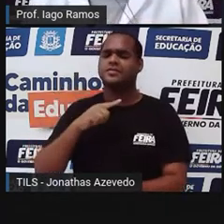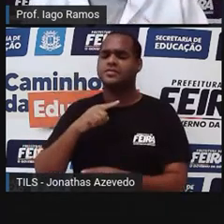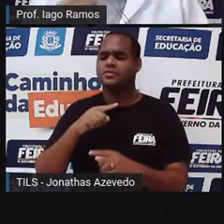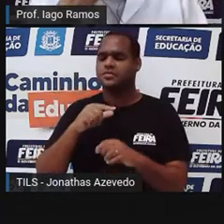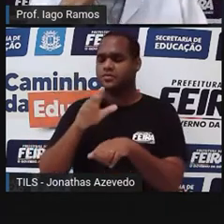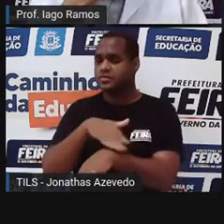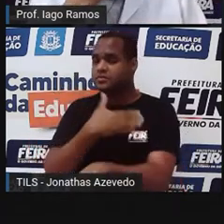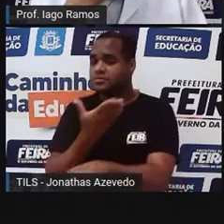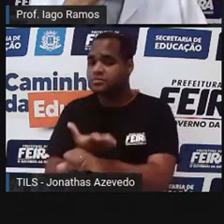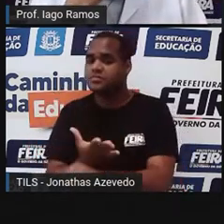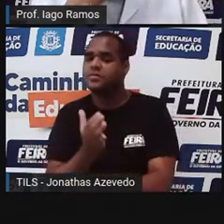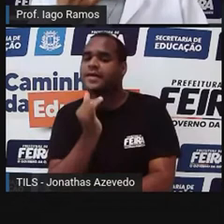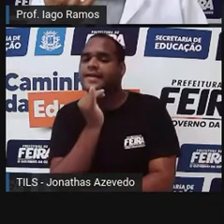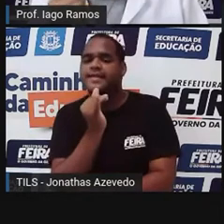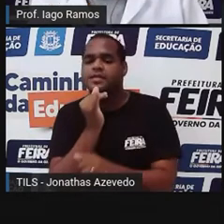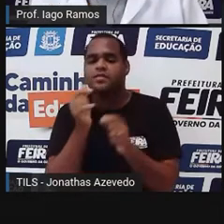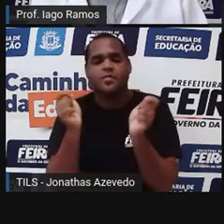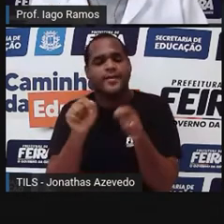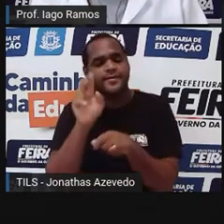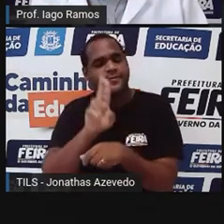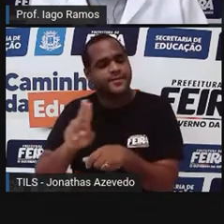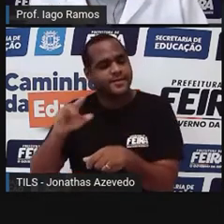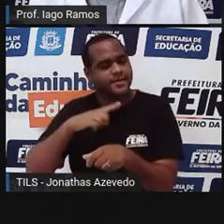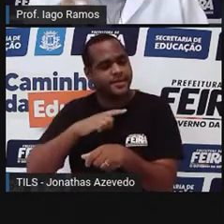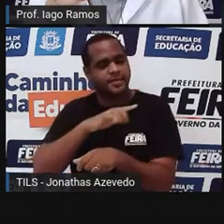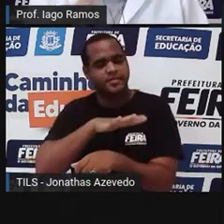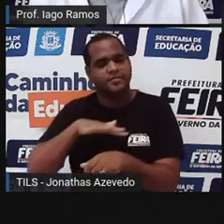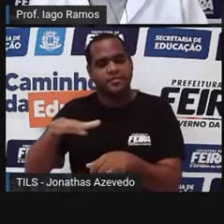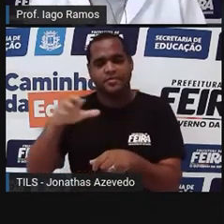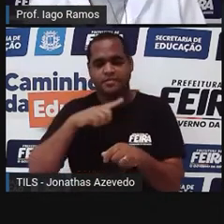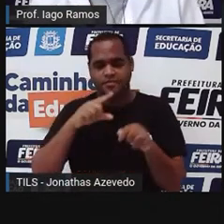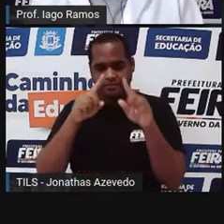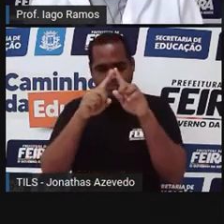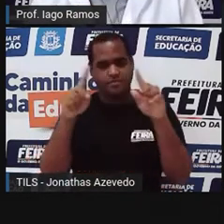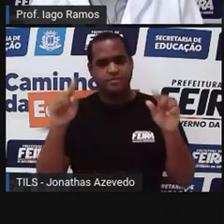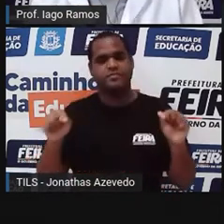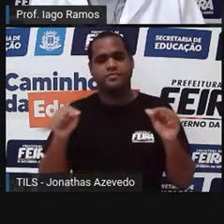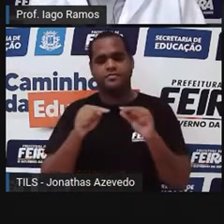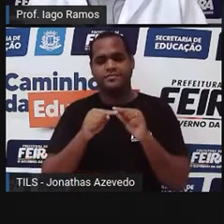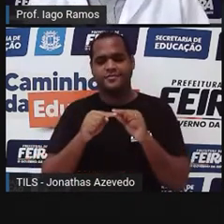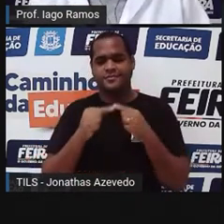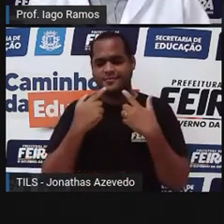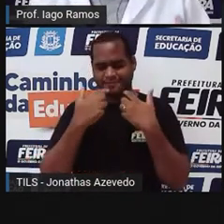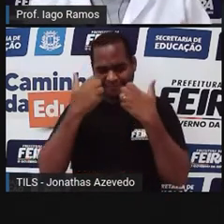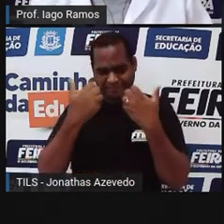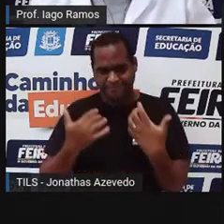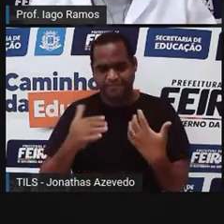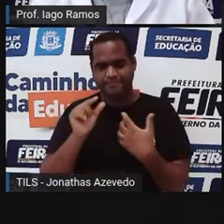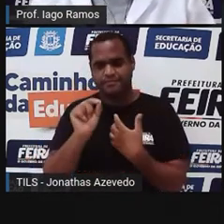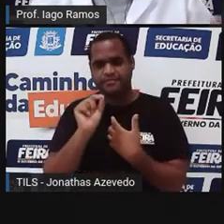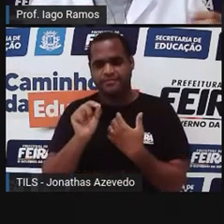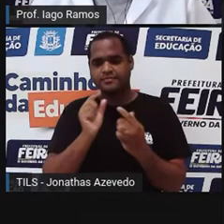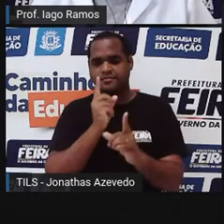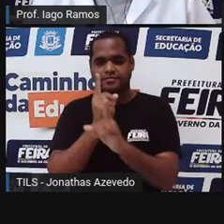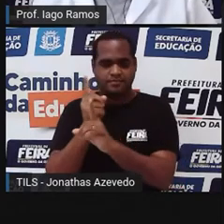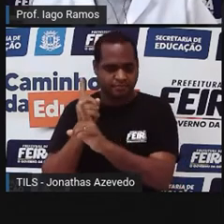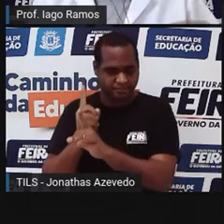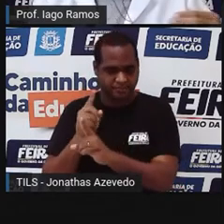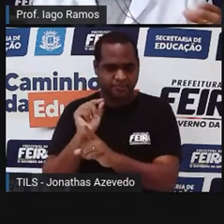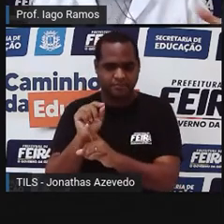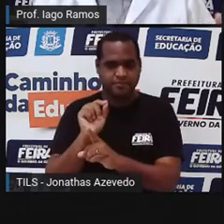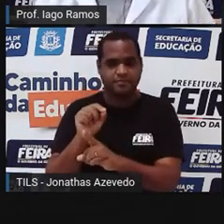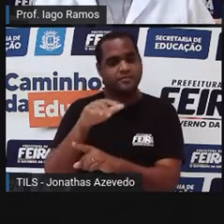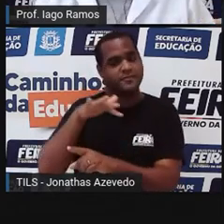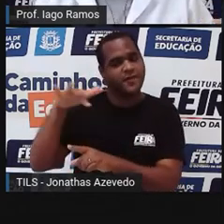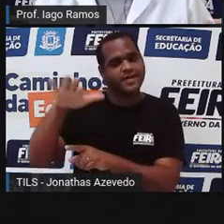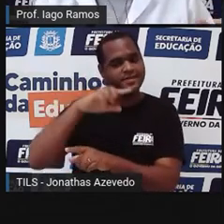aqui, por exemplo, a gente pode usar a área do retângulo Então professor, o senhor está querendo me dizer Que para eu encontrar uma forma de calcular a área